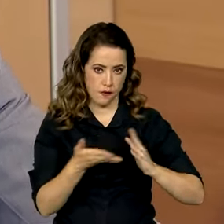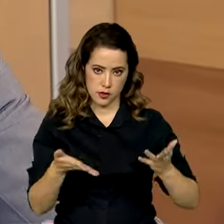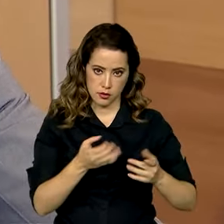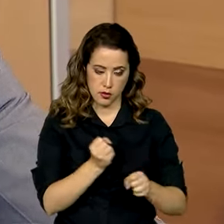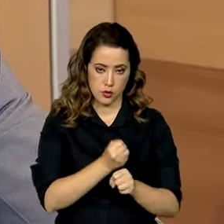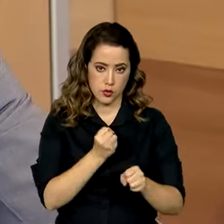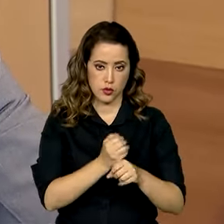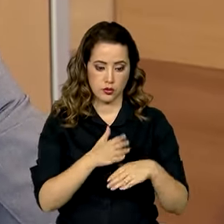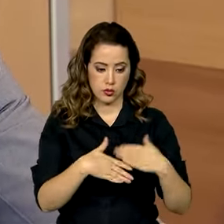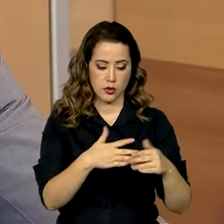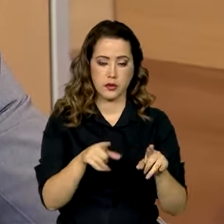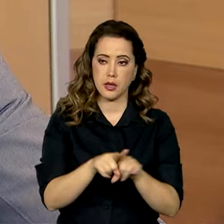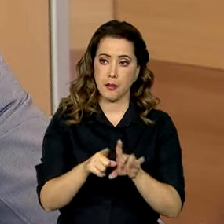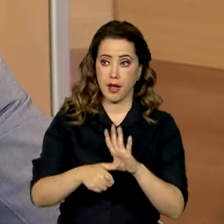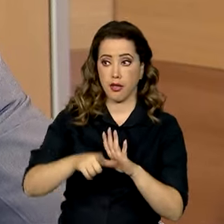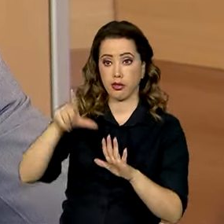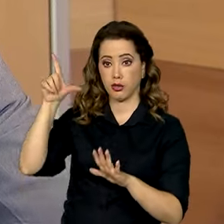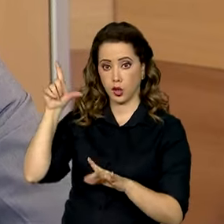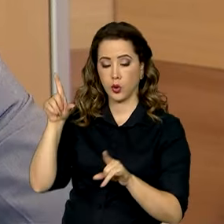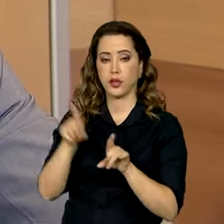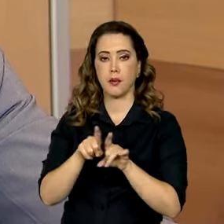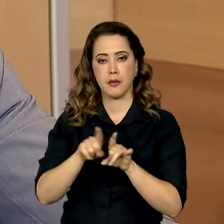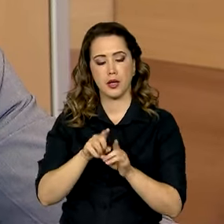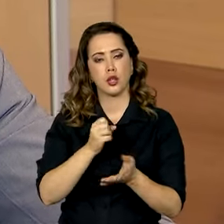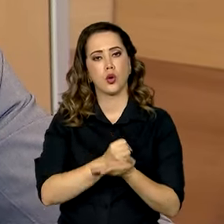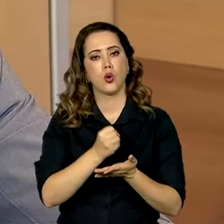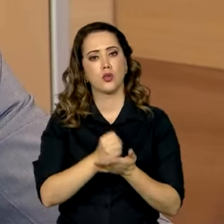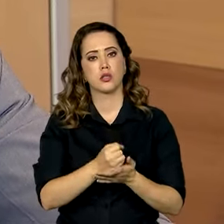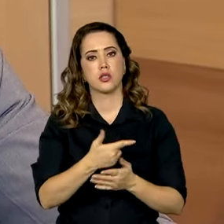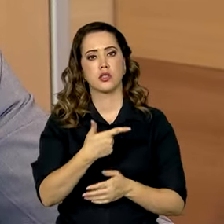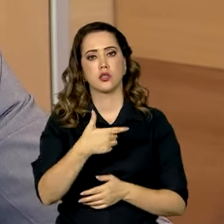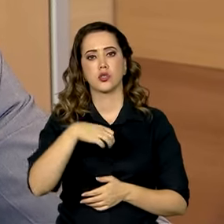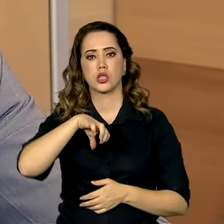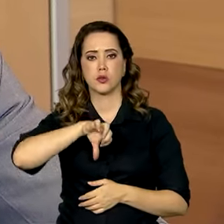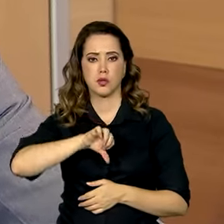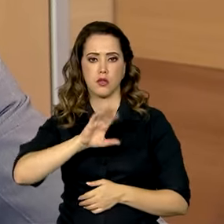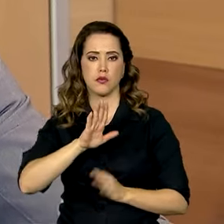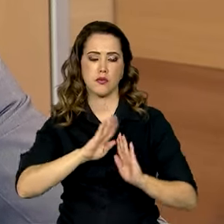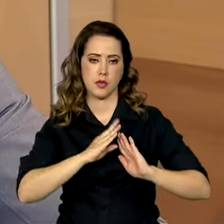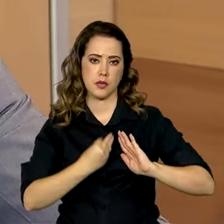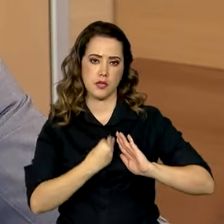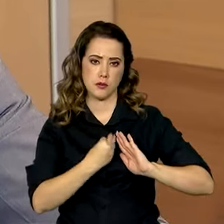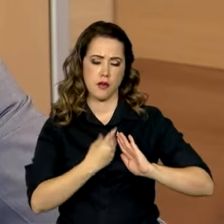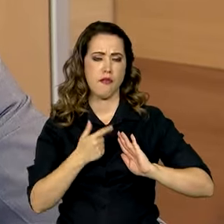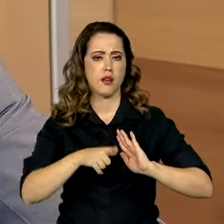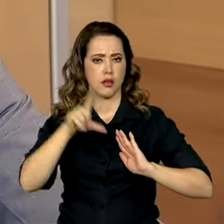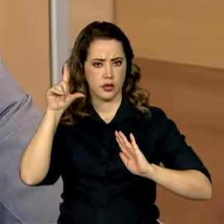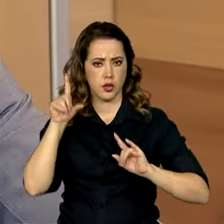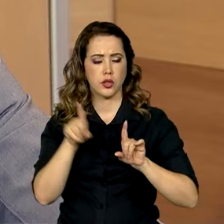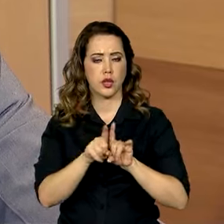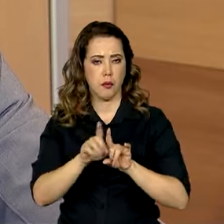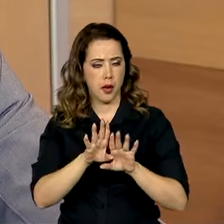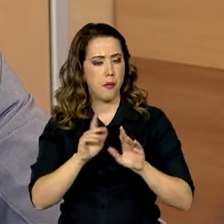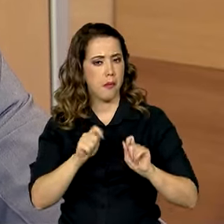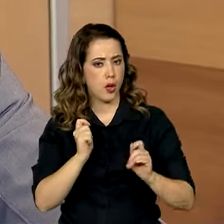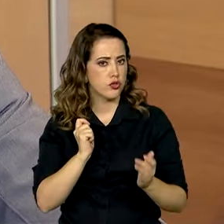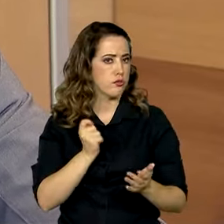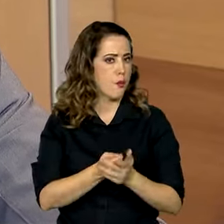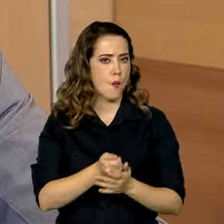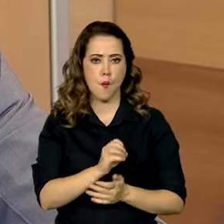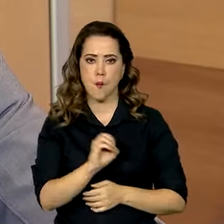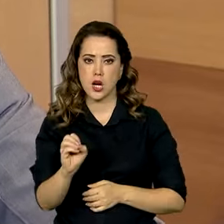esse ano, mas também vale para os contratos antigos. Contratos desde 2009, a gente vem com Minha Casa Minha Vida. Esses contratos antigos também serão